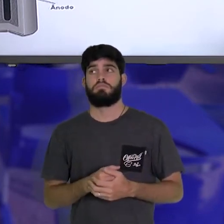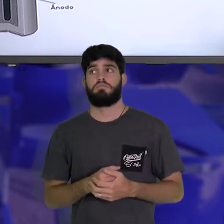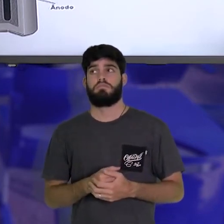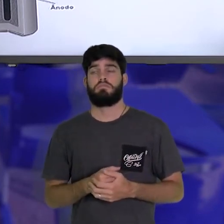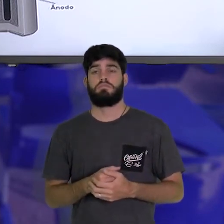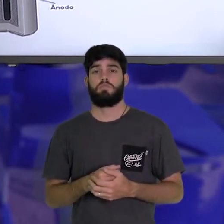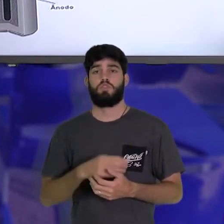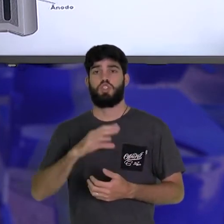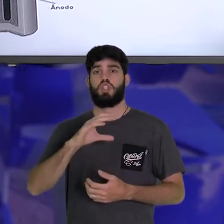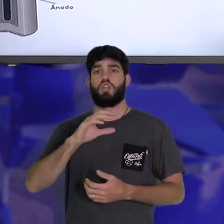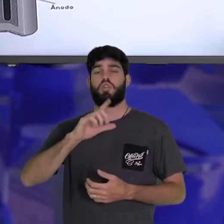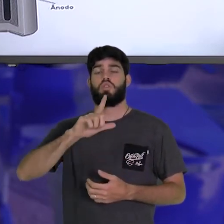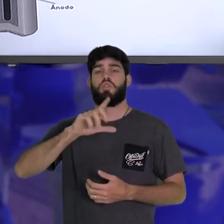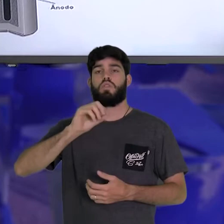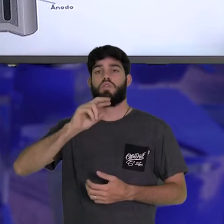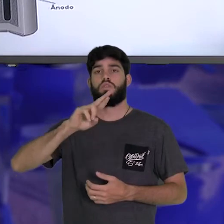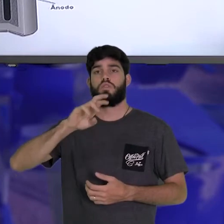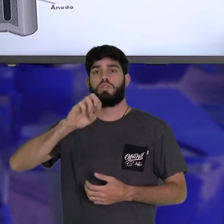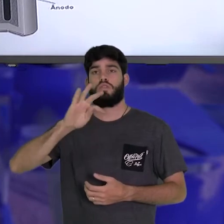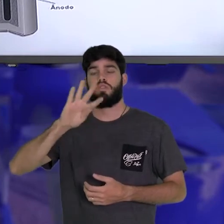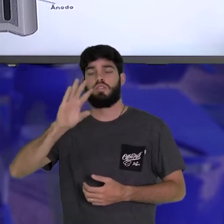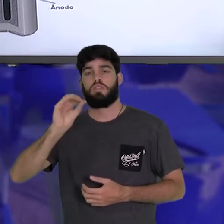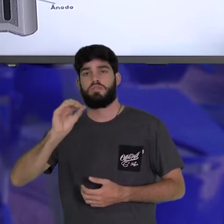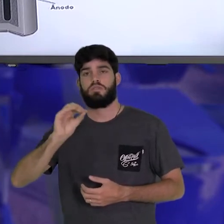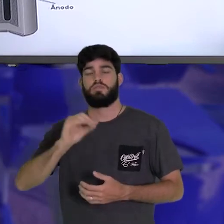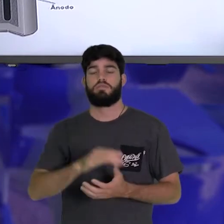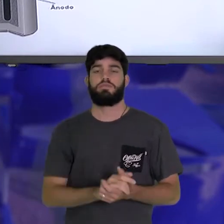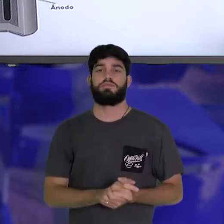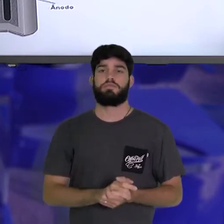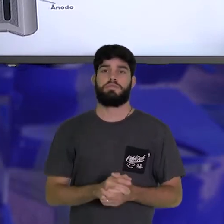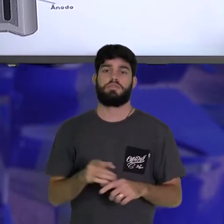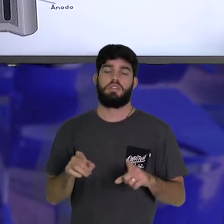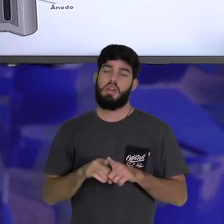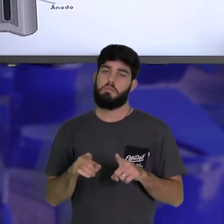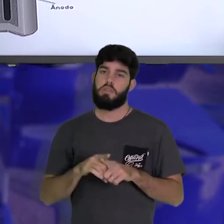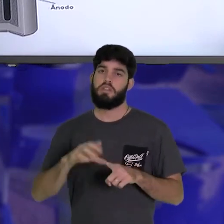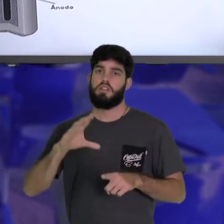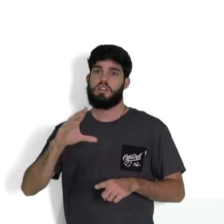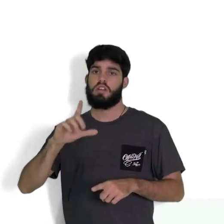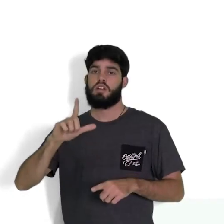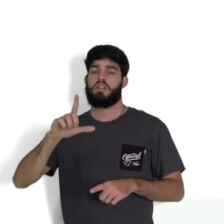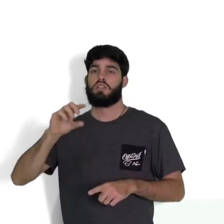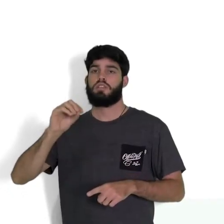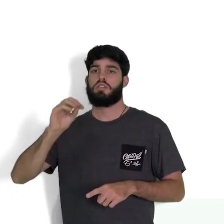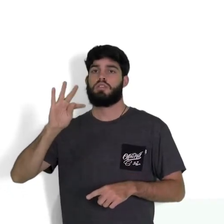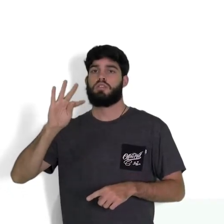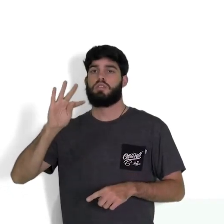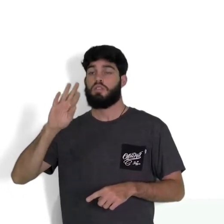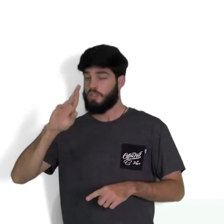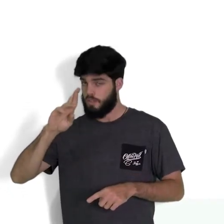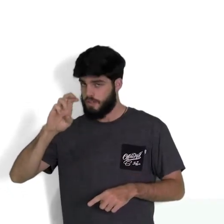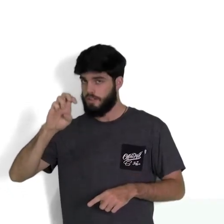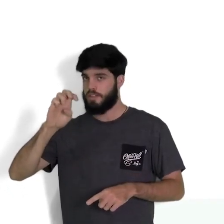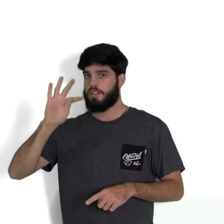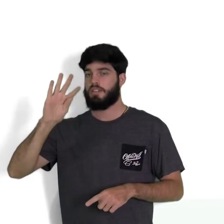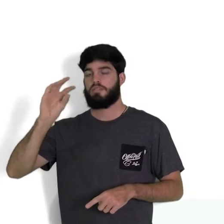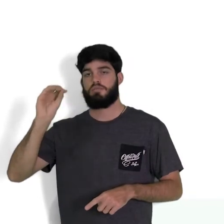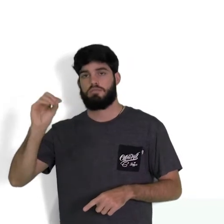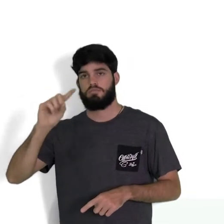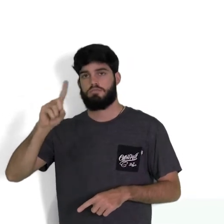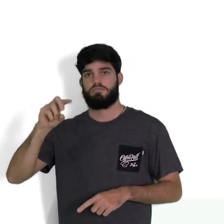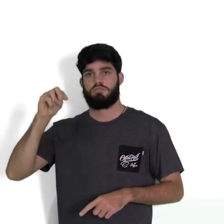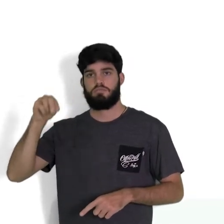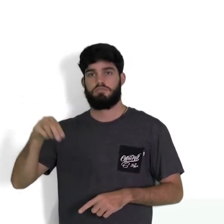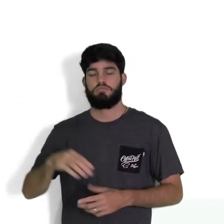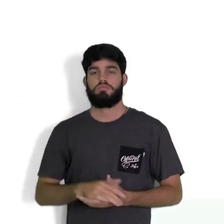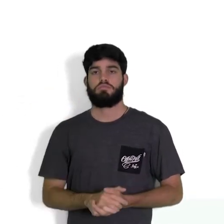cloreto, de amônio, e cloreto, zinco, e um, um complemento inerte,